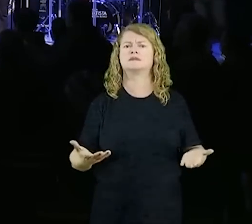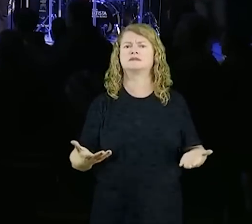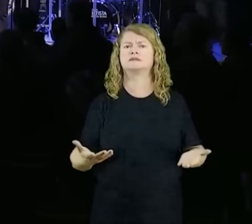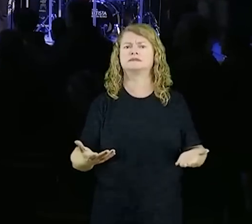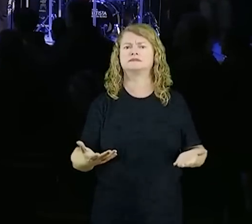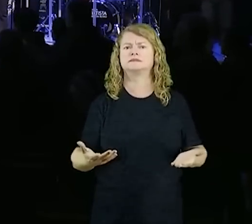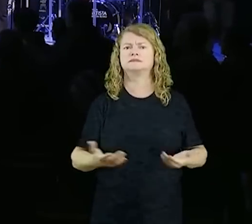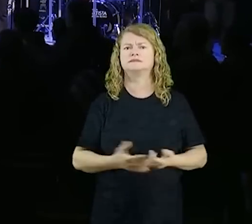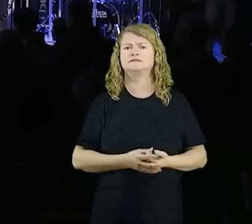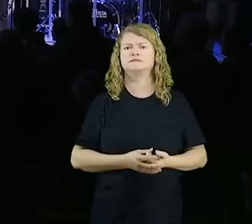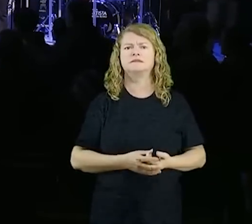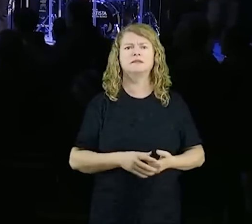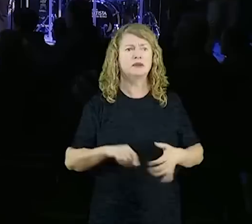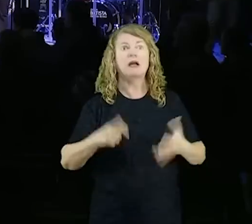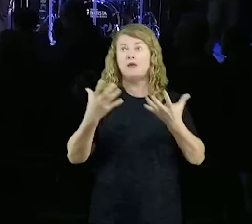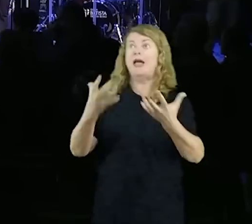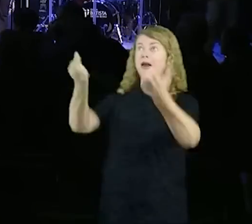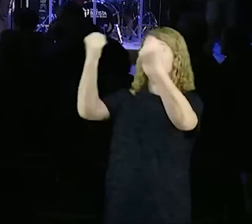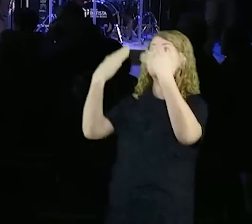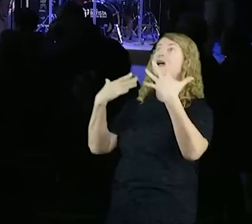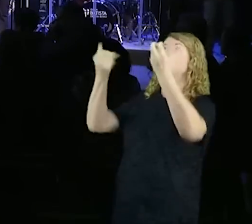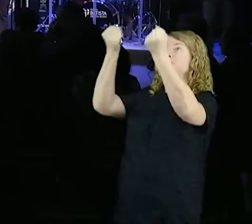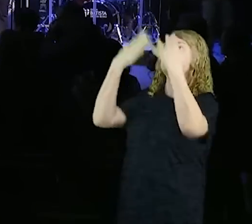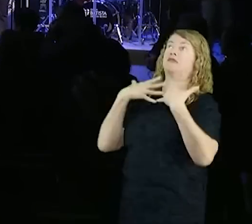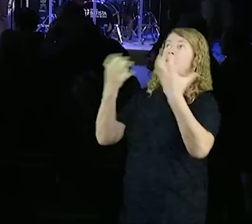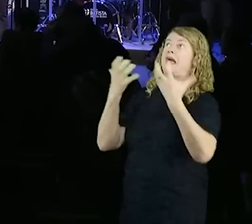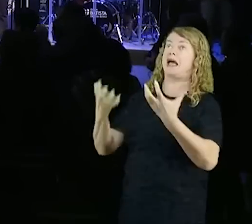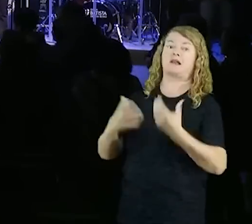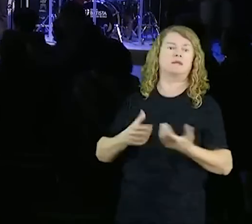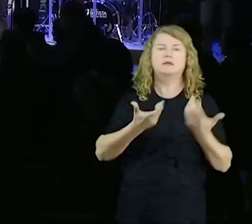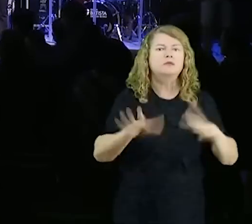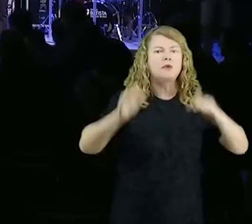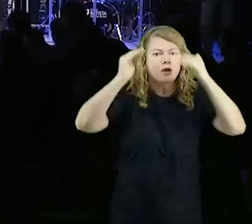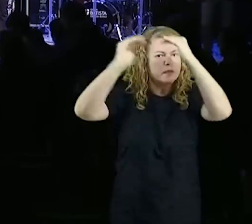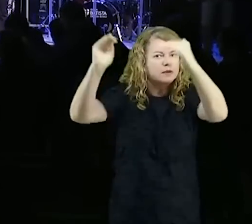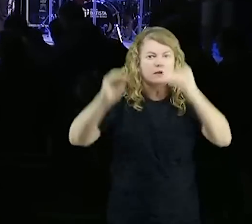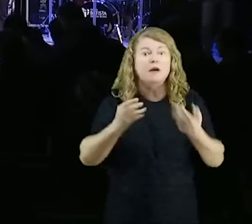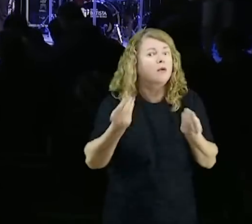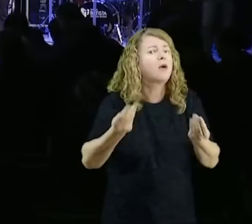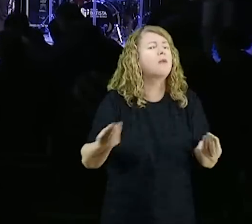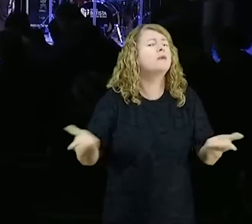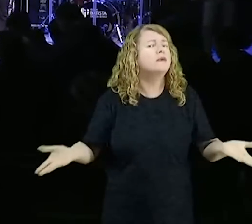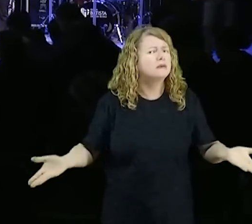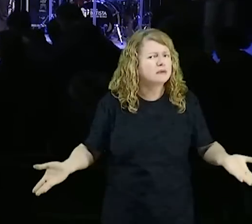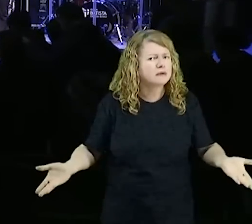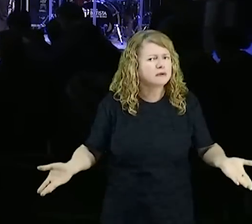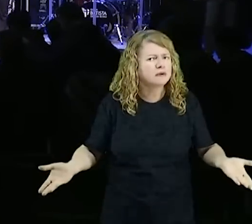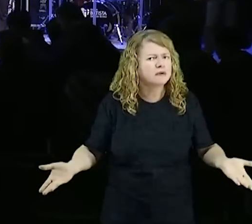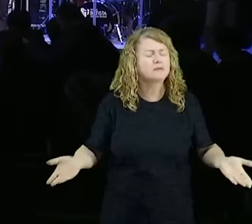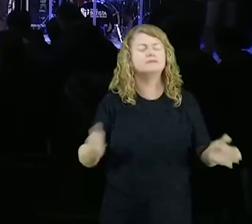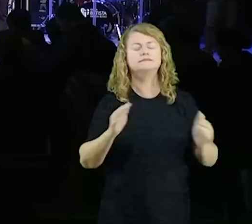mas não quer obedecer a Deus, mas como que isso vai acontecer? Fecha os teus olhos, Pai querido,